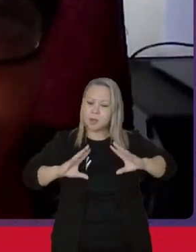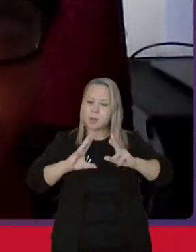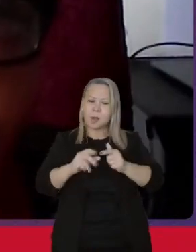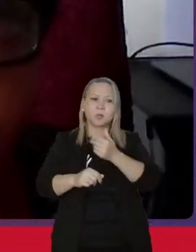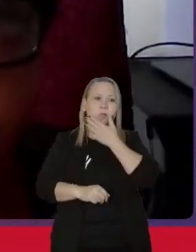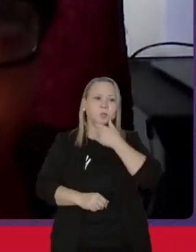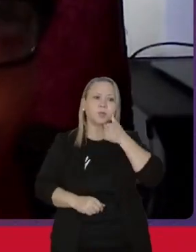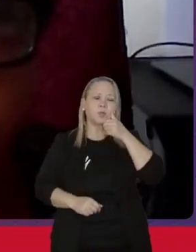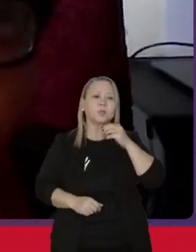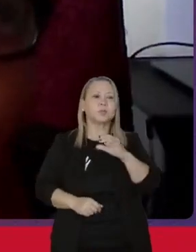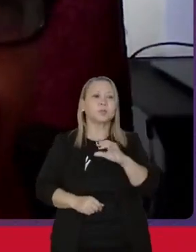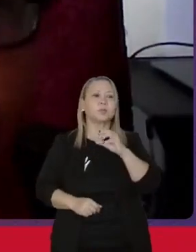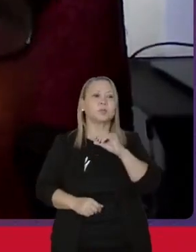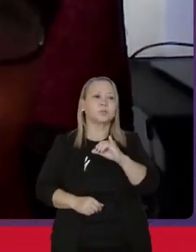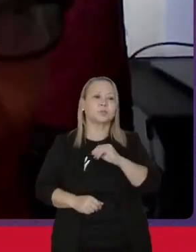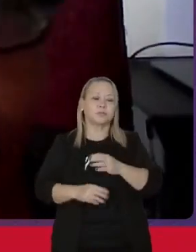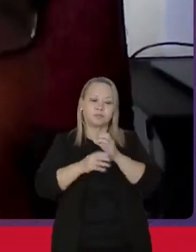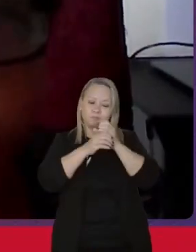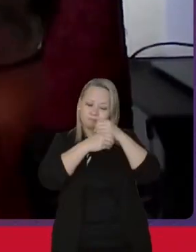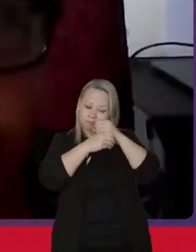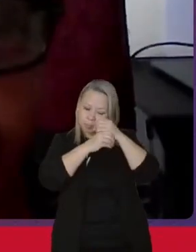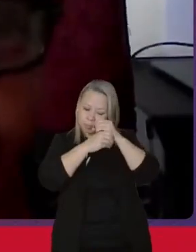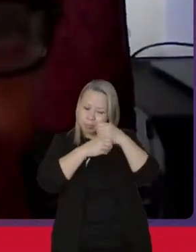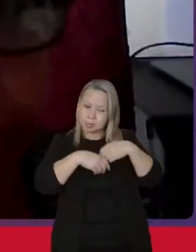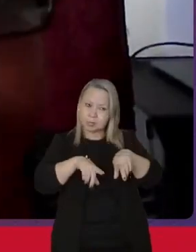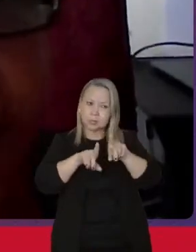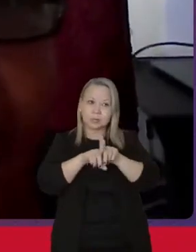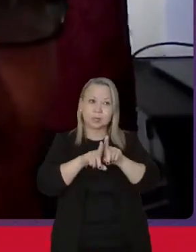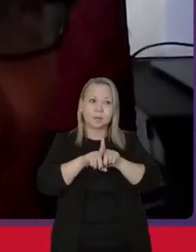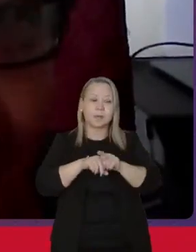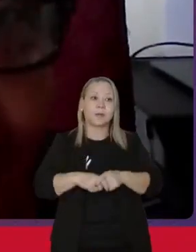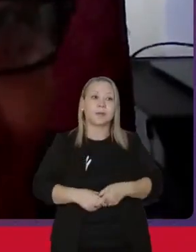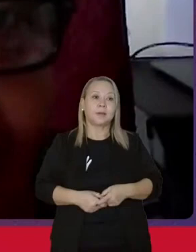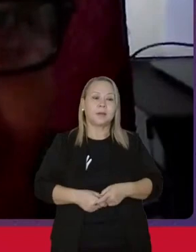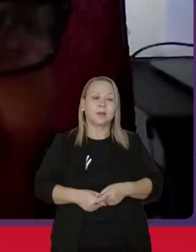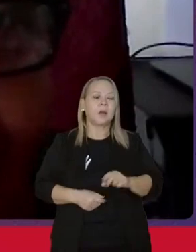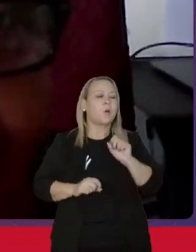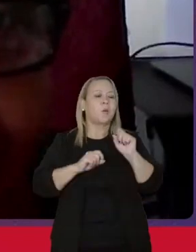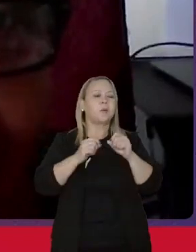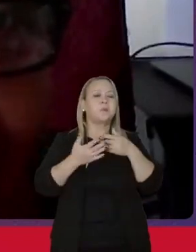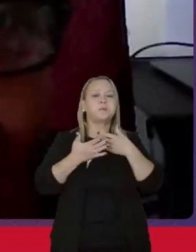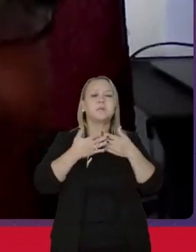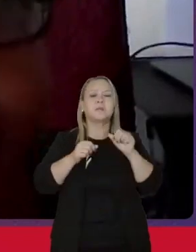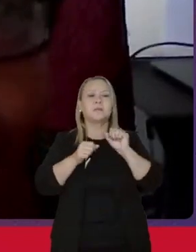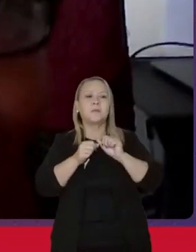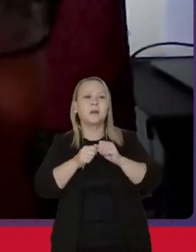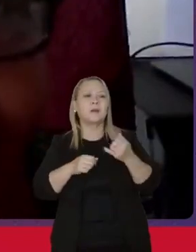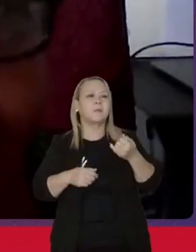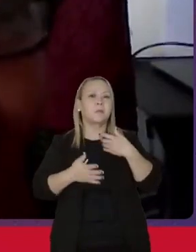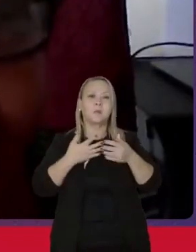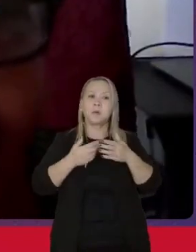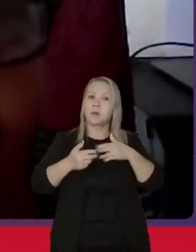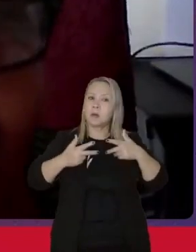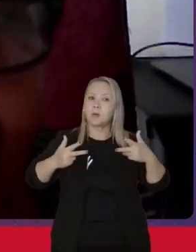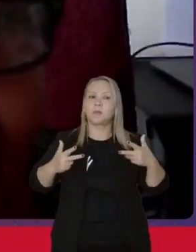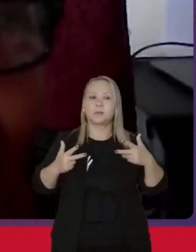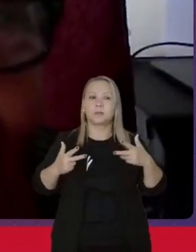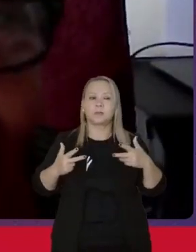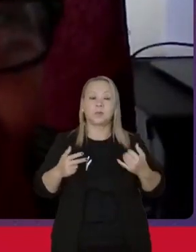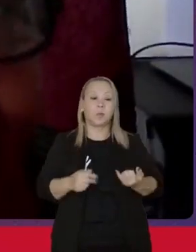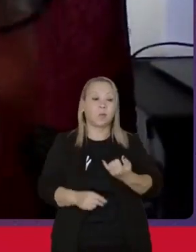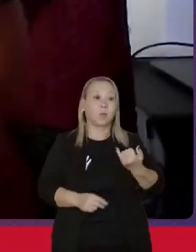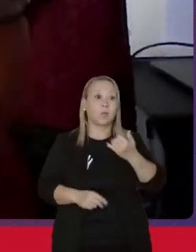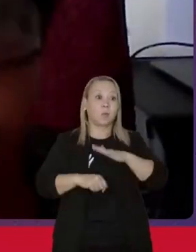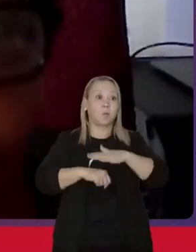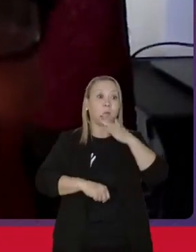cientista, enfim, não importa o que você faz, o que importa é